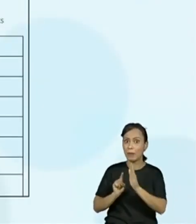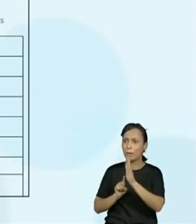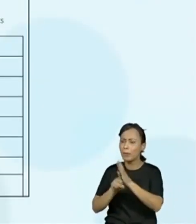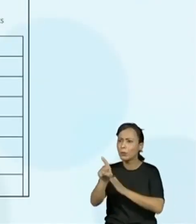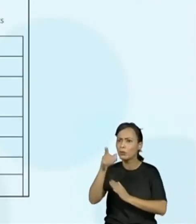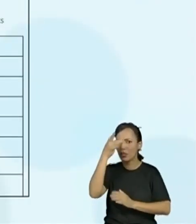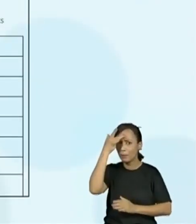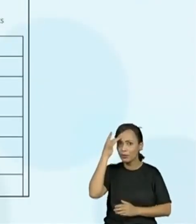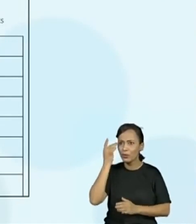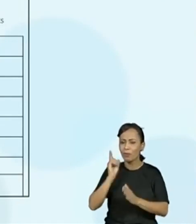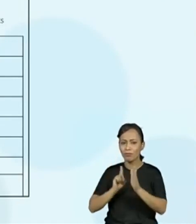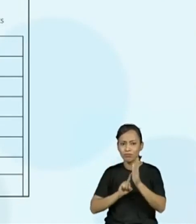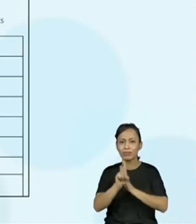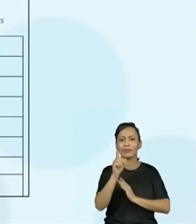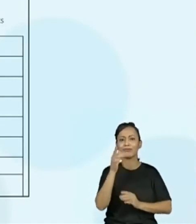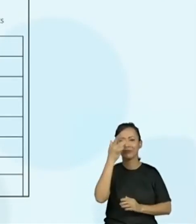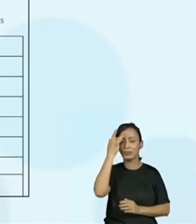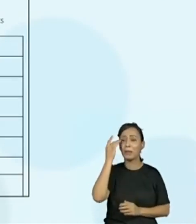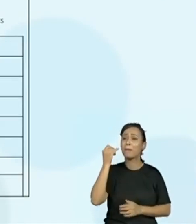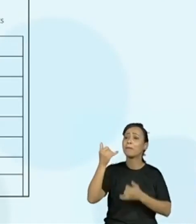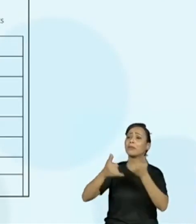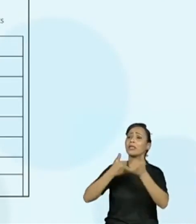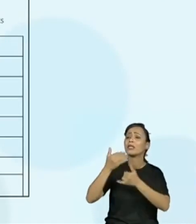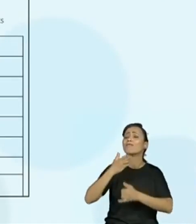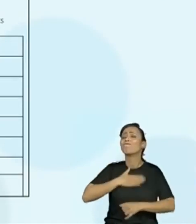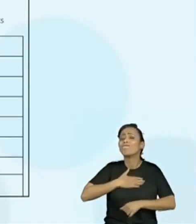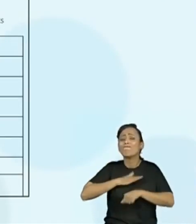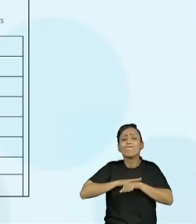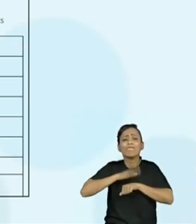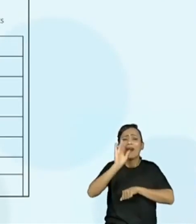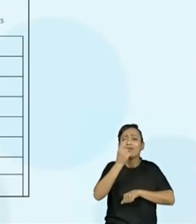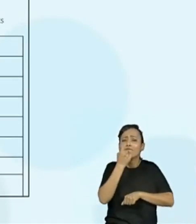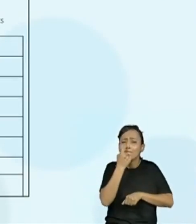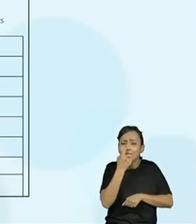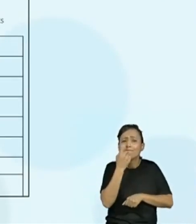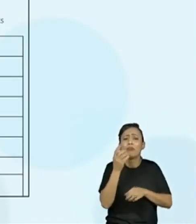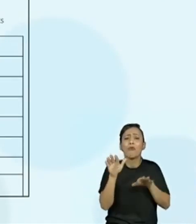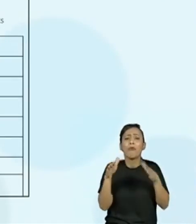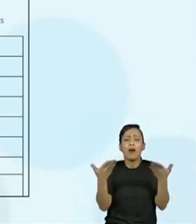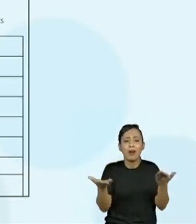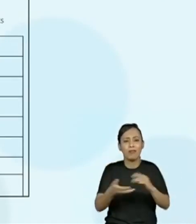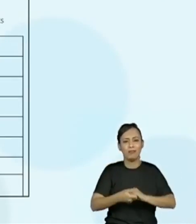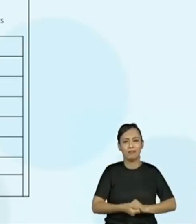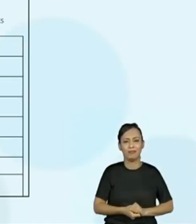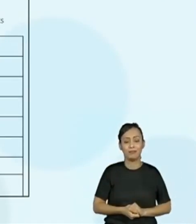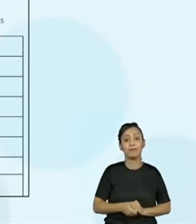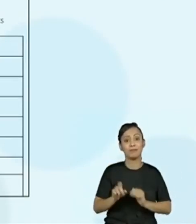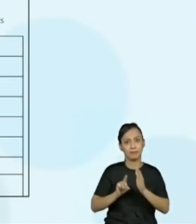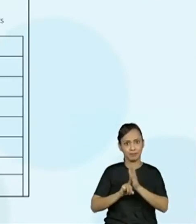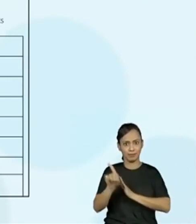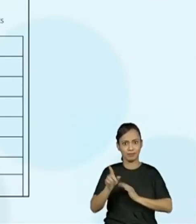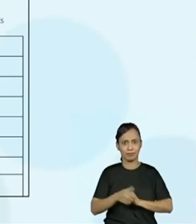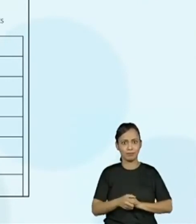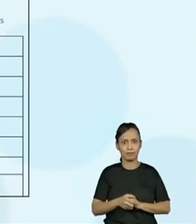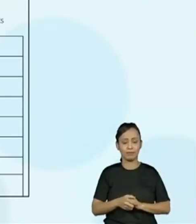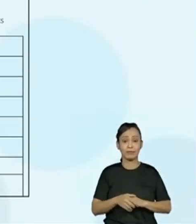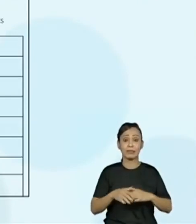Qual era a sua brincadeira favorita quando você era criança? Então, não estou conseguindo visualizar direito?